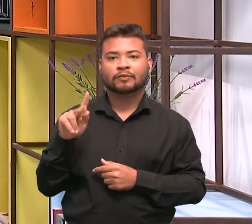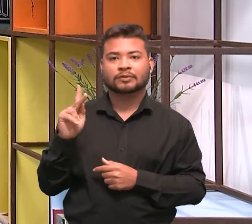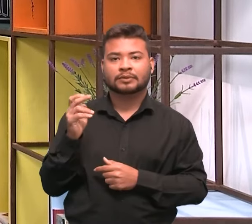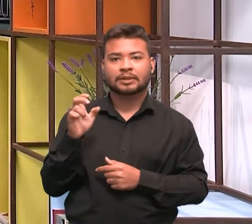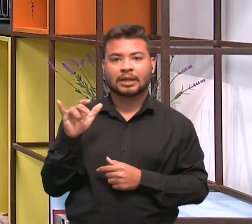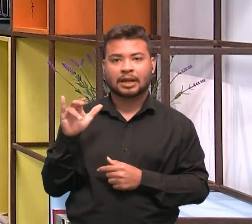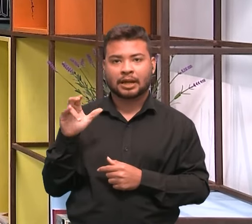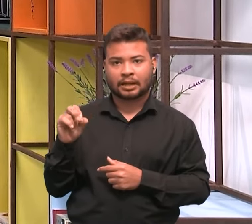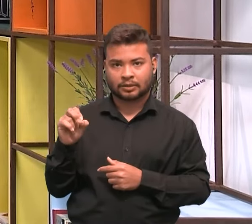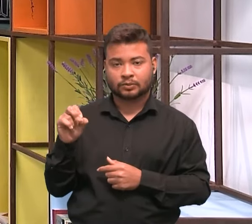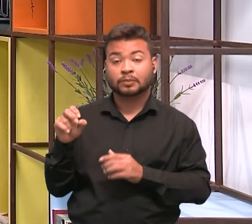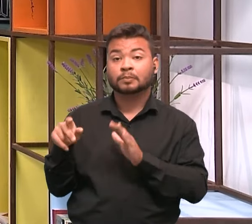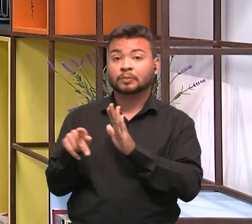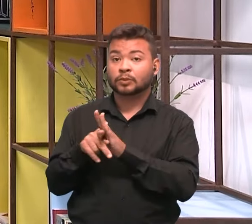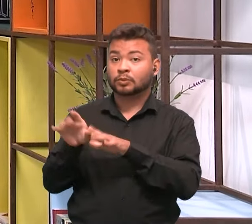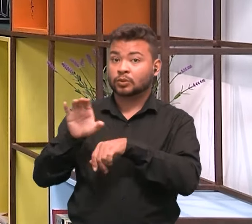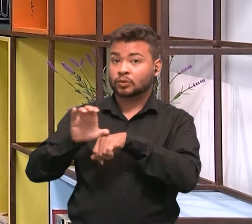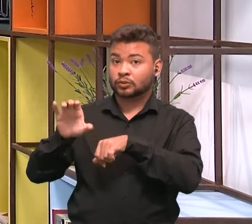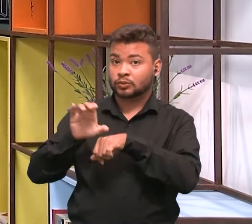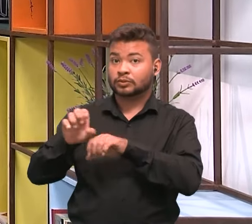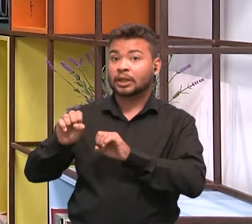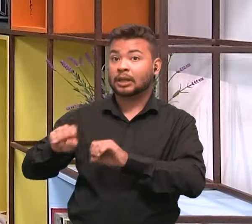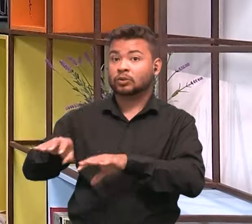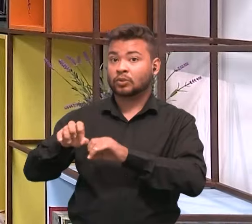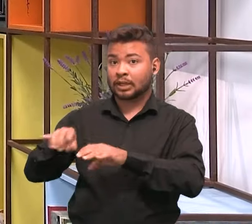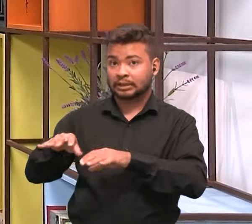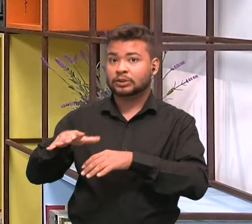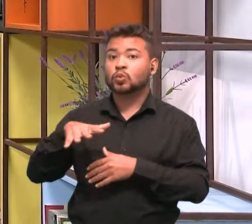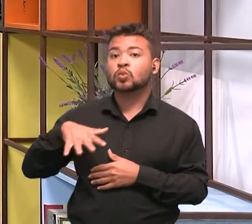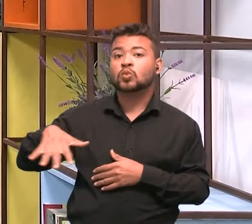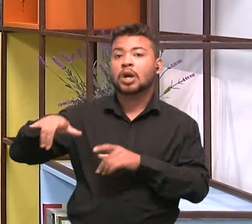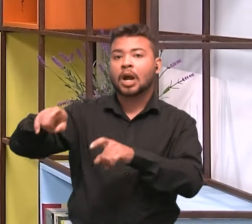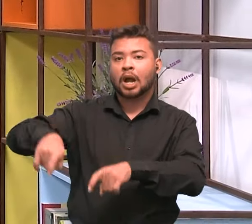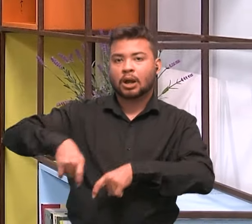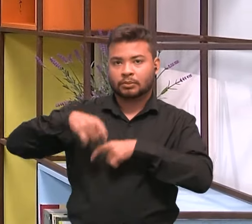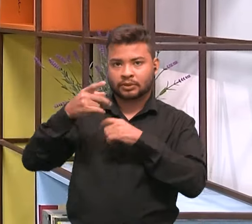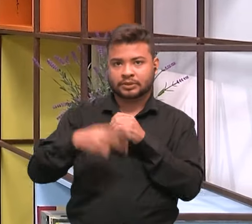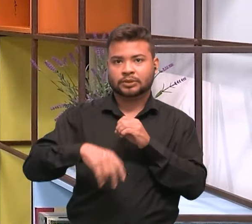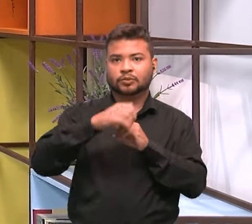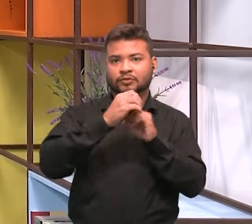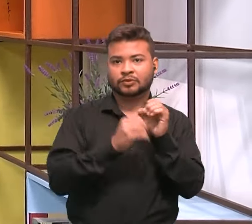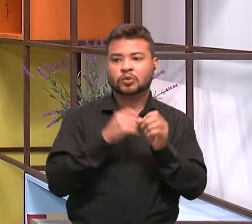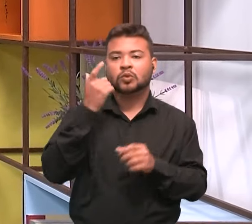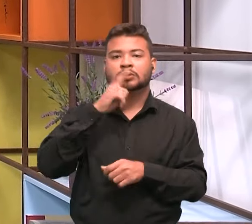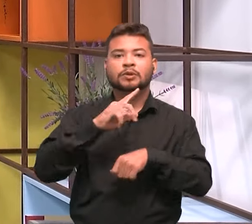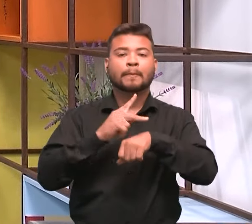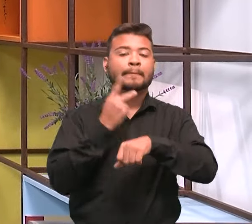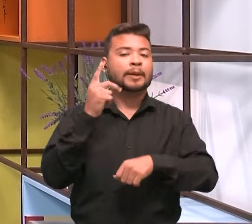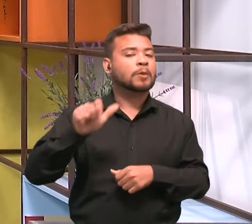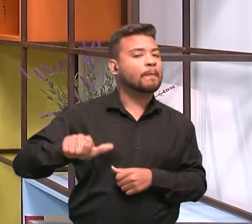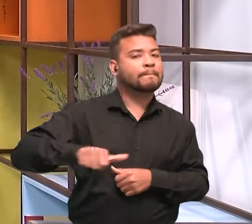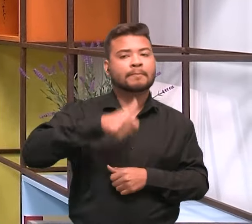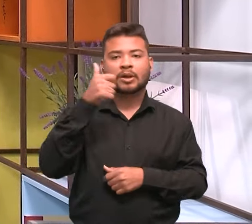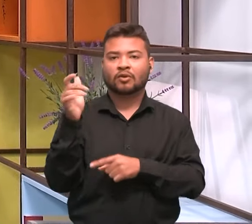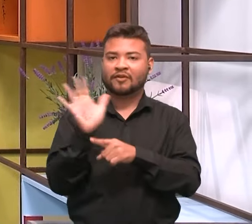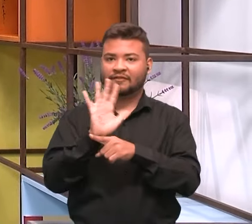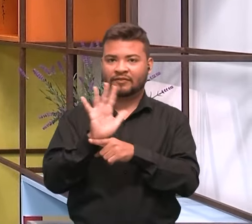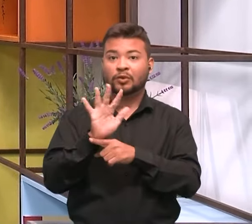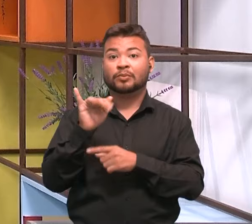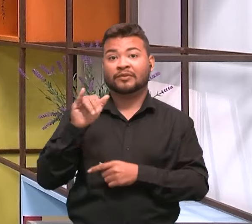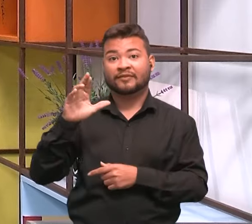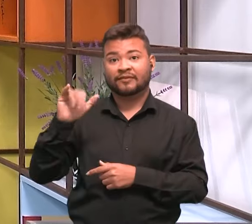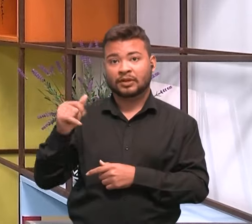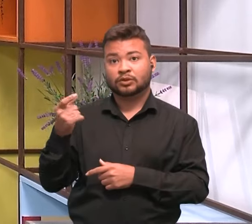Simplício, do curso de Educação do Campo da UFG, recebeu o prêmio de melhor filme na amostra Becos da Minha Terra, no FICA